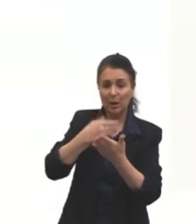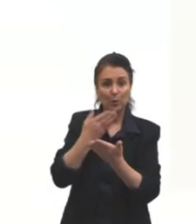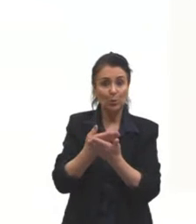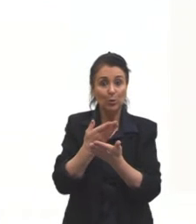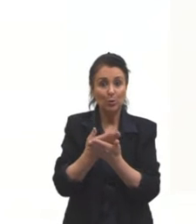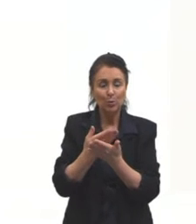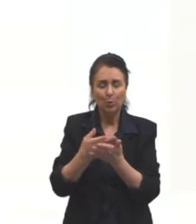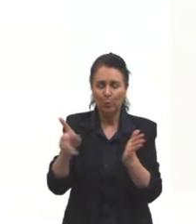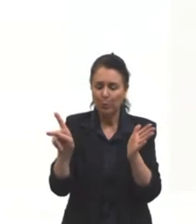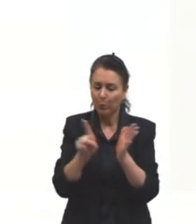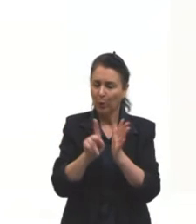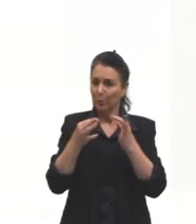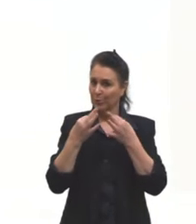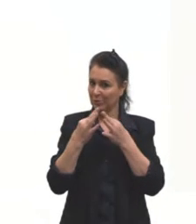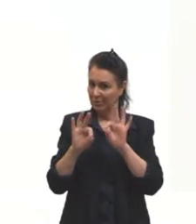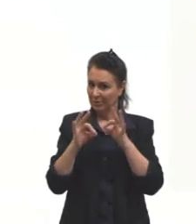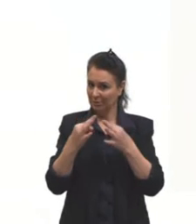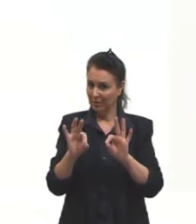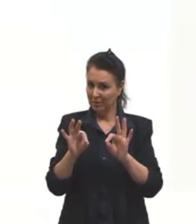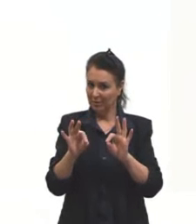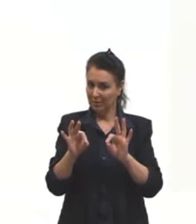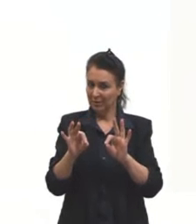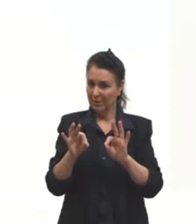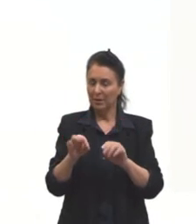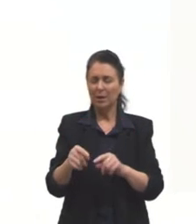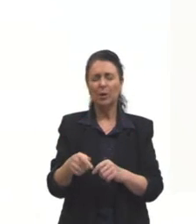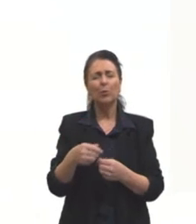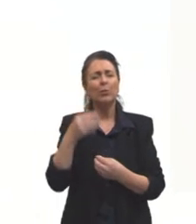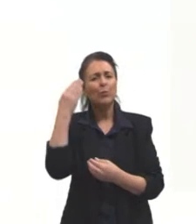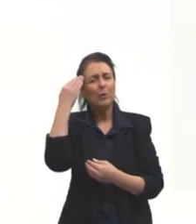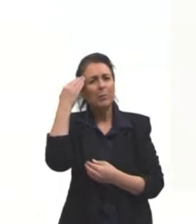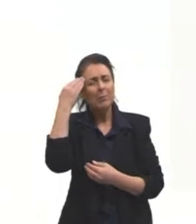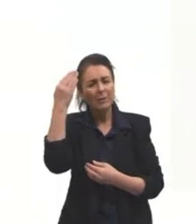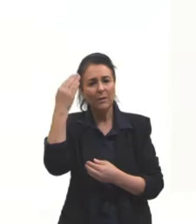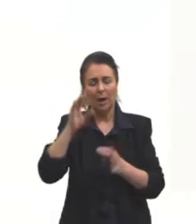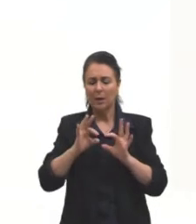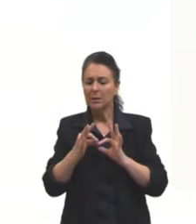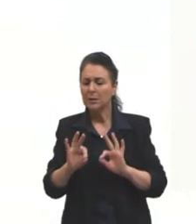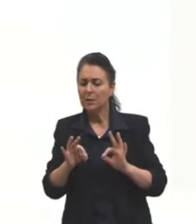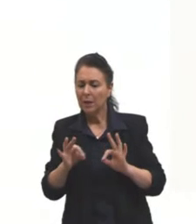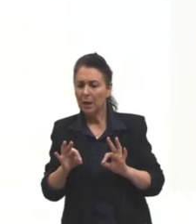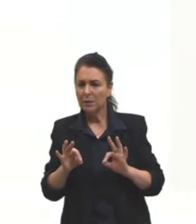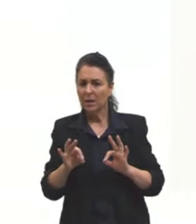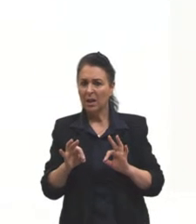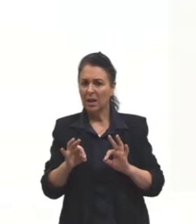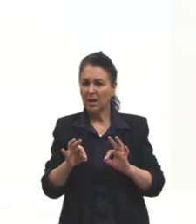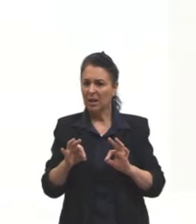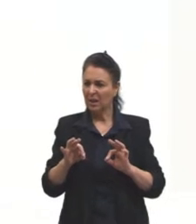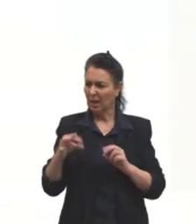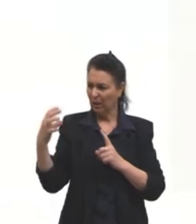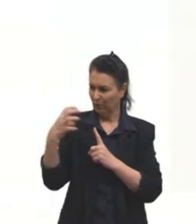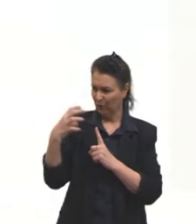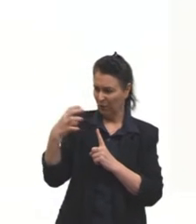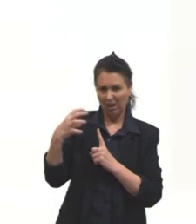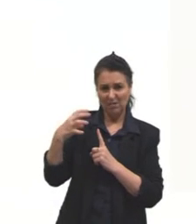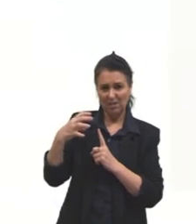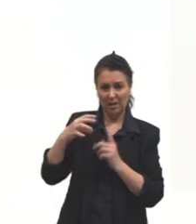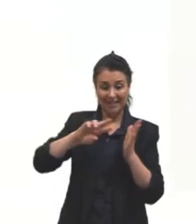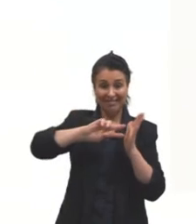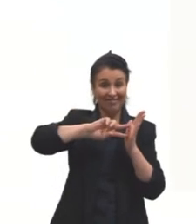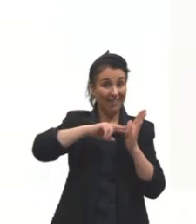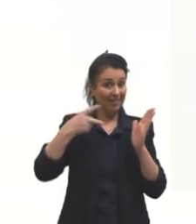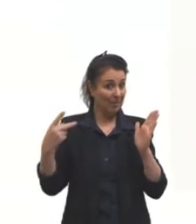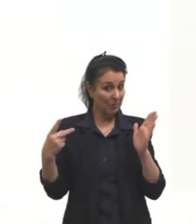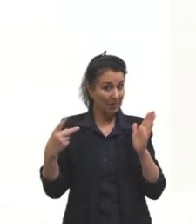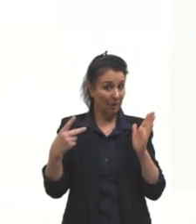sintaxe? E, quando a gente for pensar na sintaxe, a gente pode dizer que ela vai influenciar na nossa interpretação?